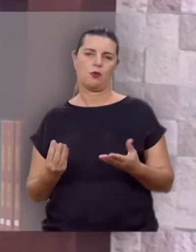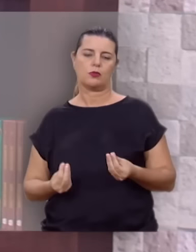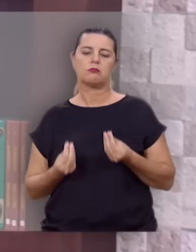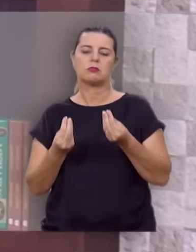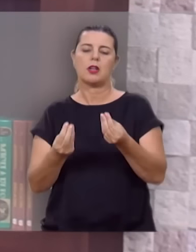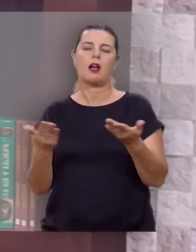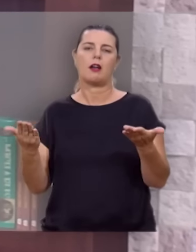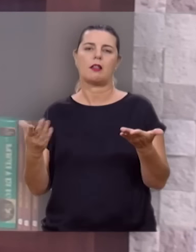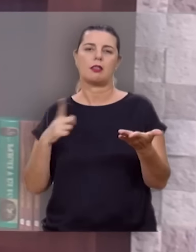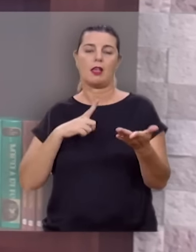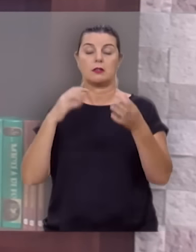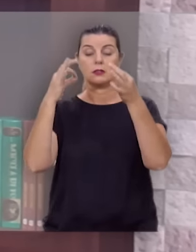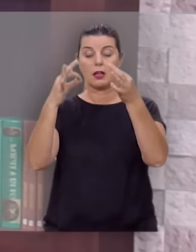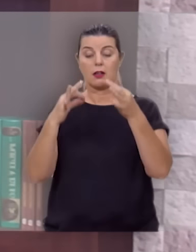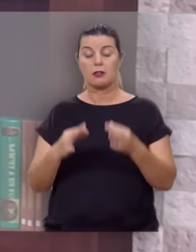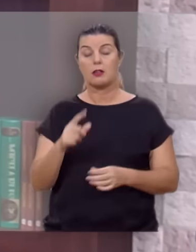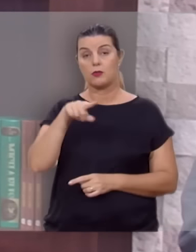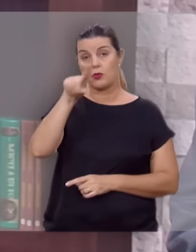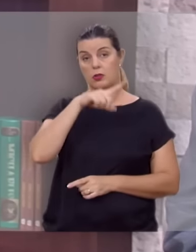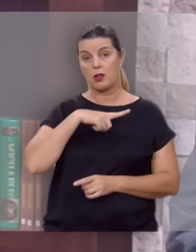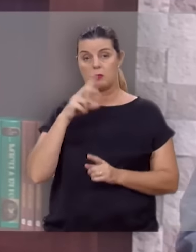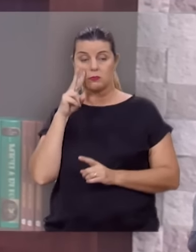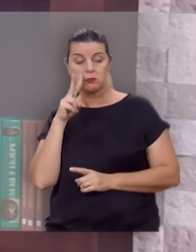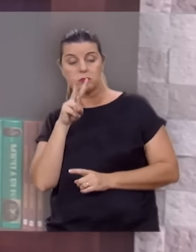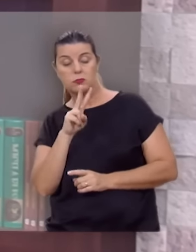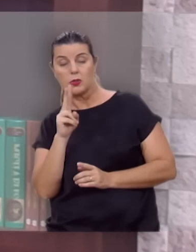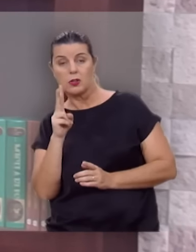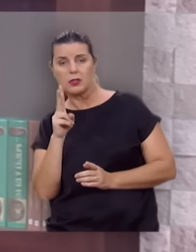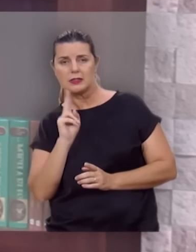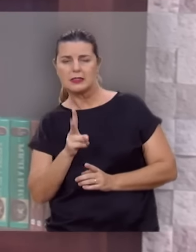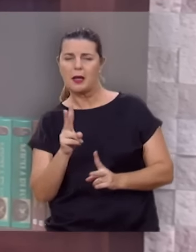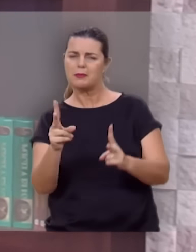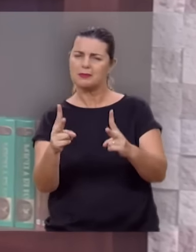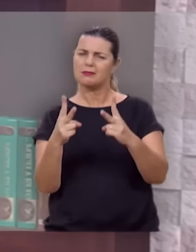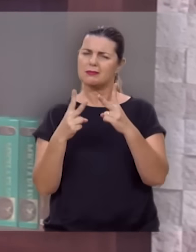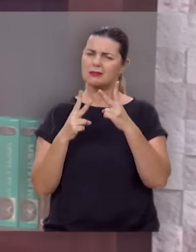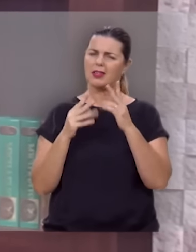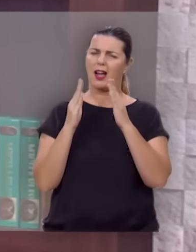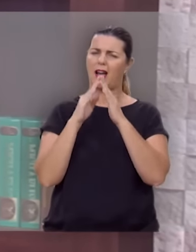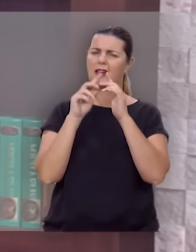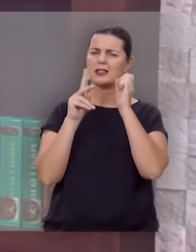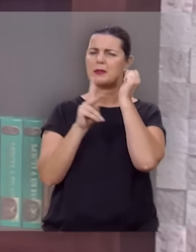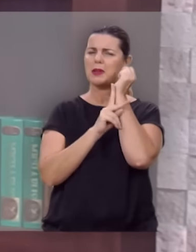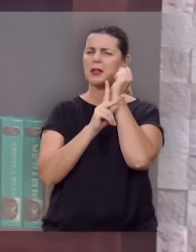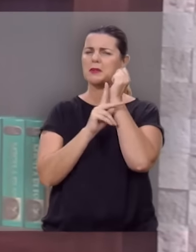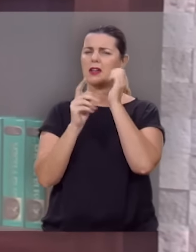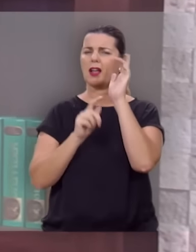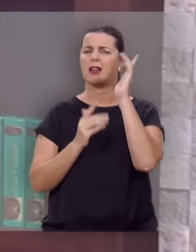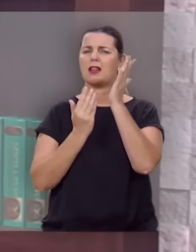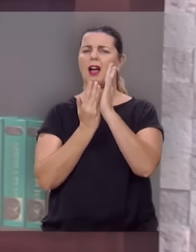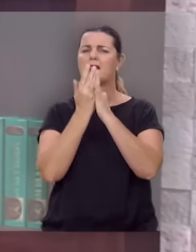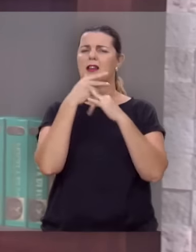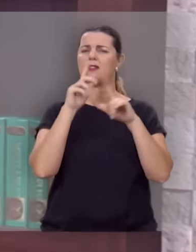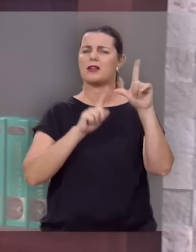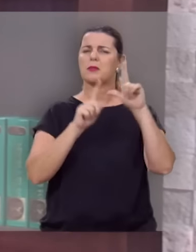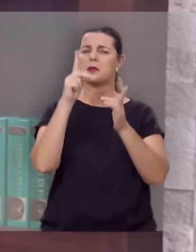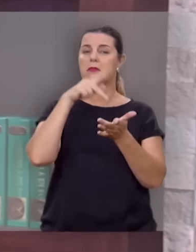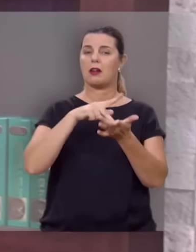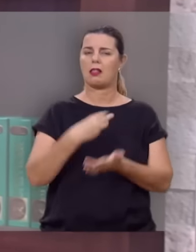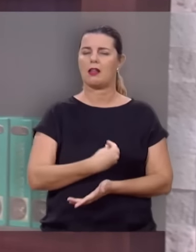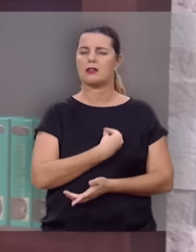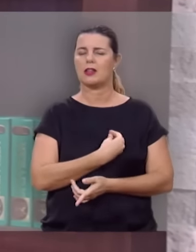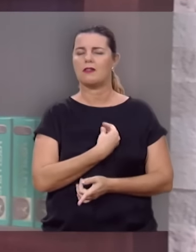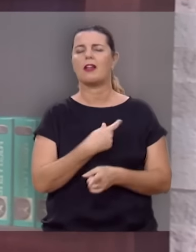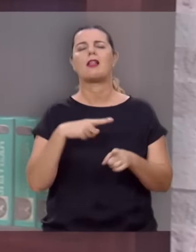traz e eu tenho certeza que você que tem nos acompanhado, acompanhado a Igreja Presteriana do Brasil por meio do programa Verdade e Vida,